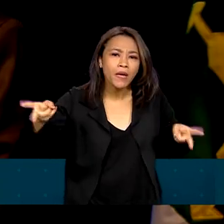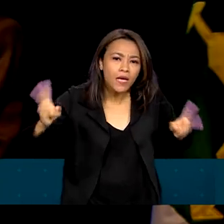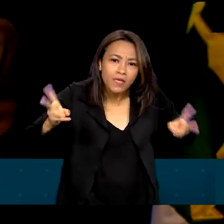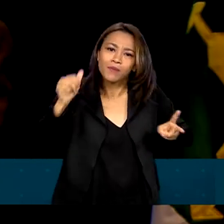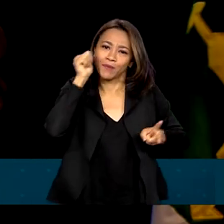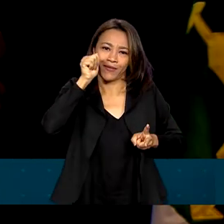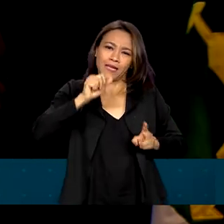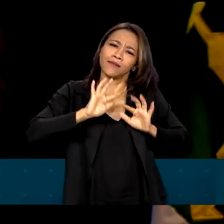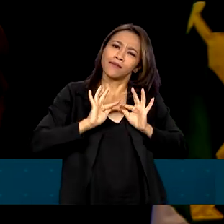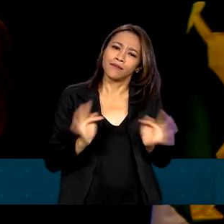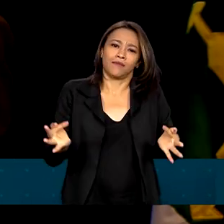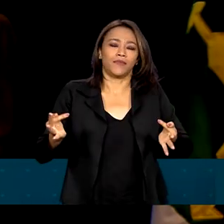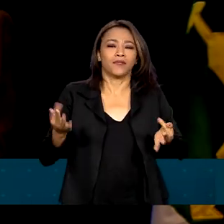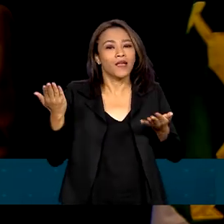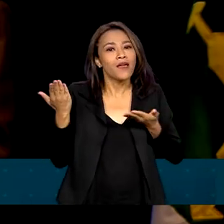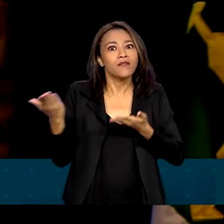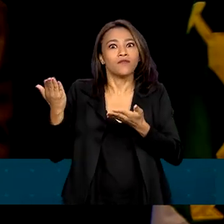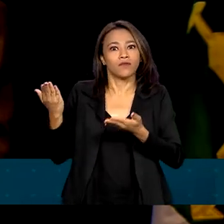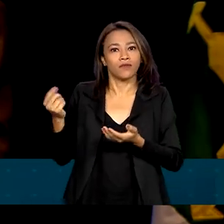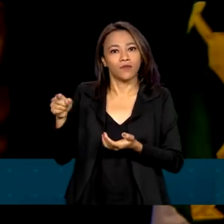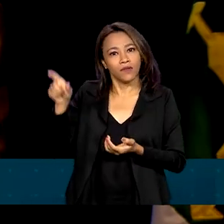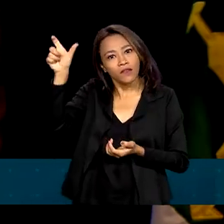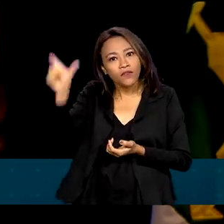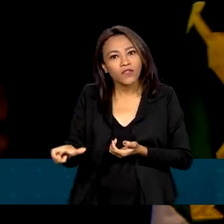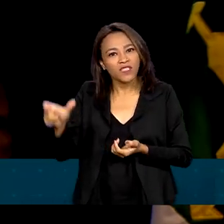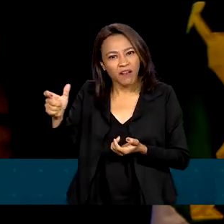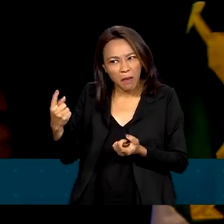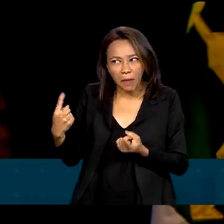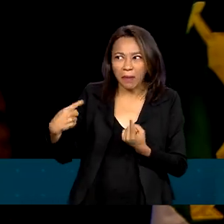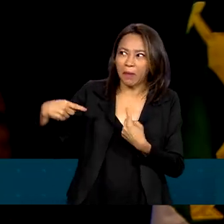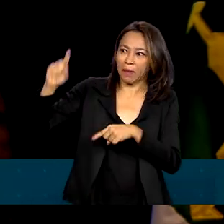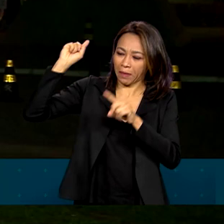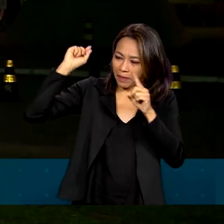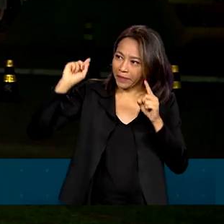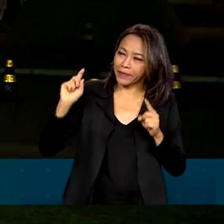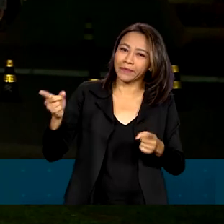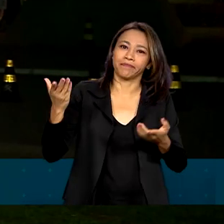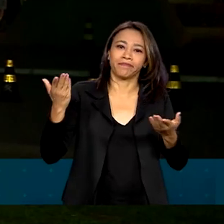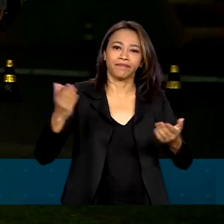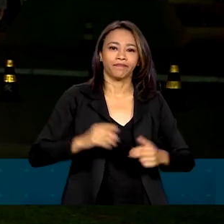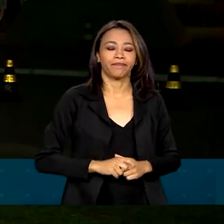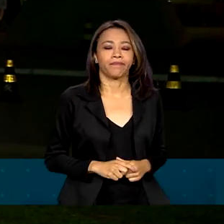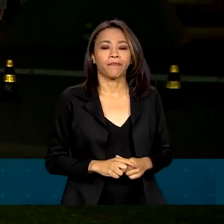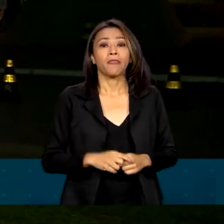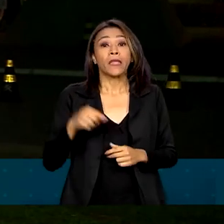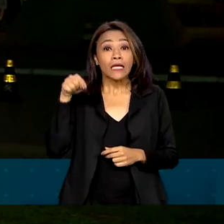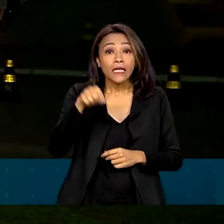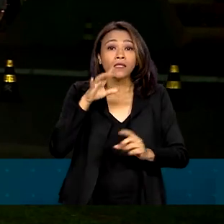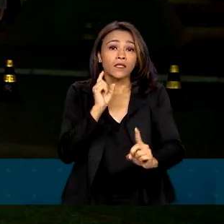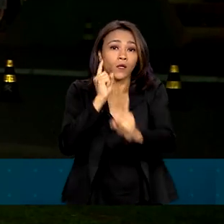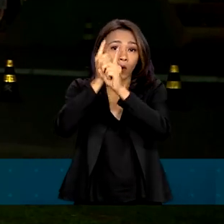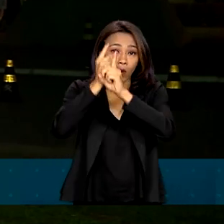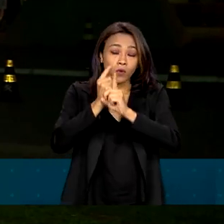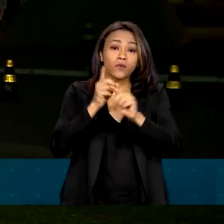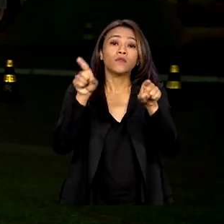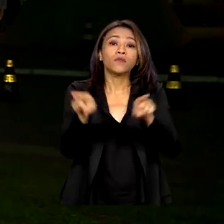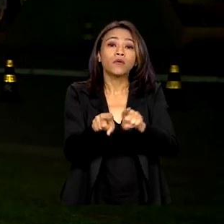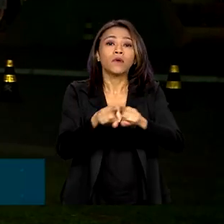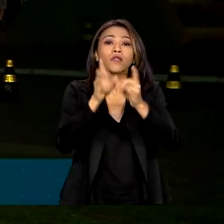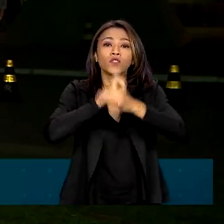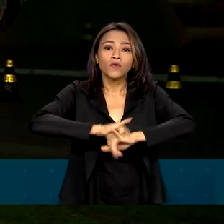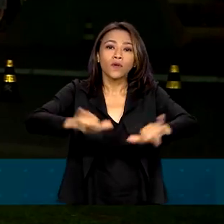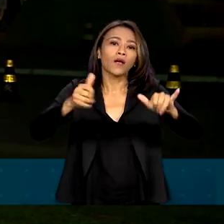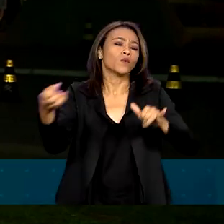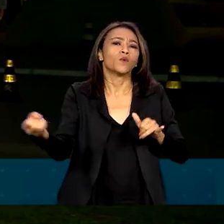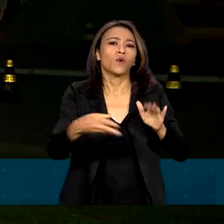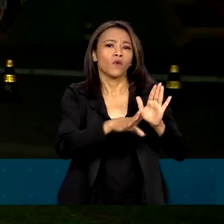simples porque é isso que vai te fazer fazer a diferença dessa presidência. Durante o evento também foi lançado um